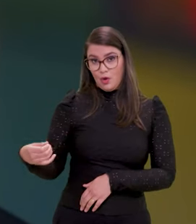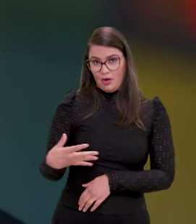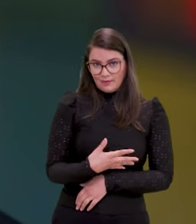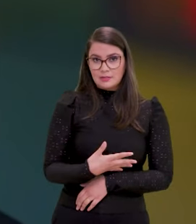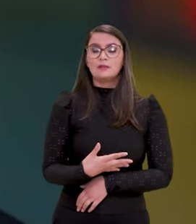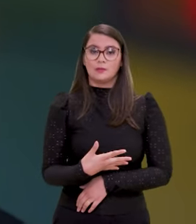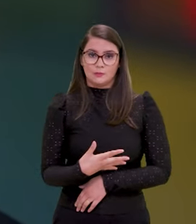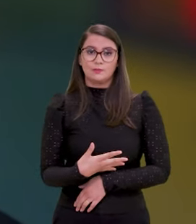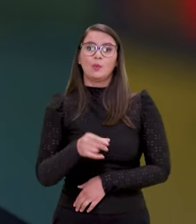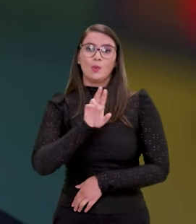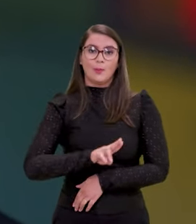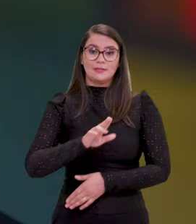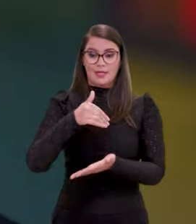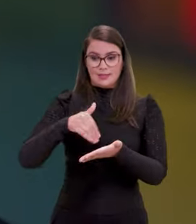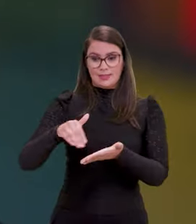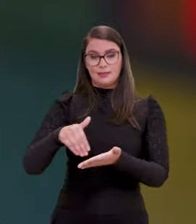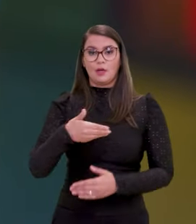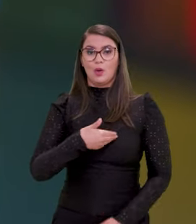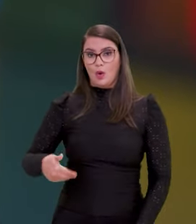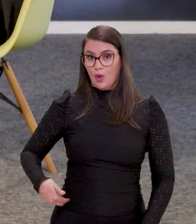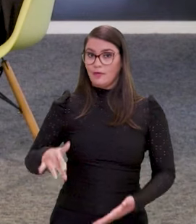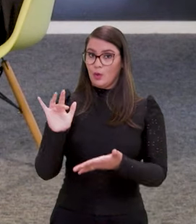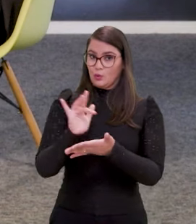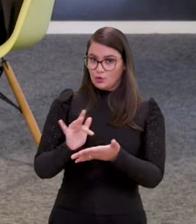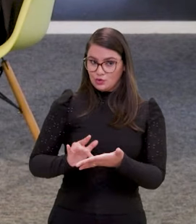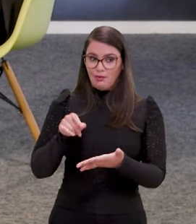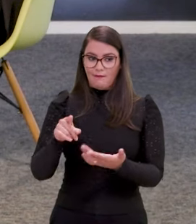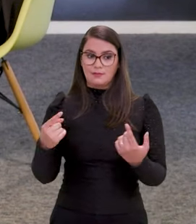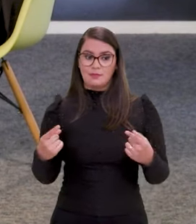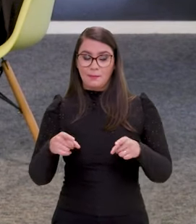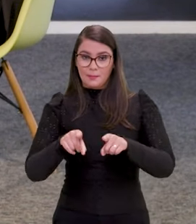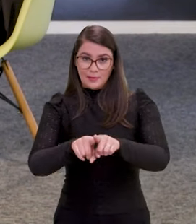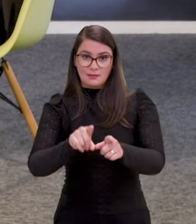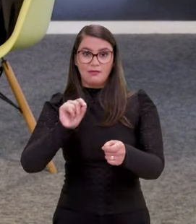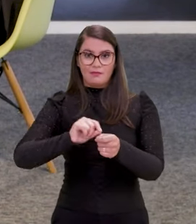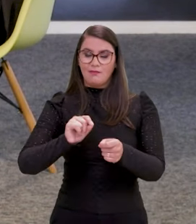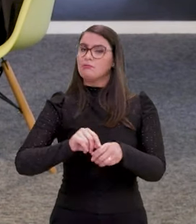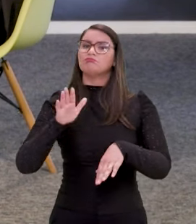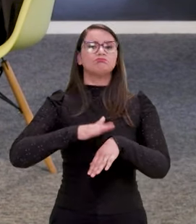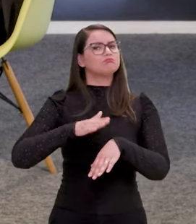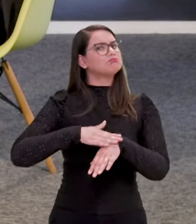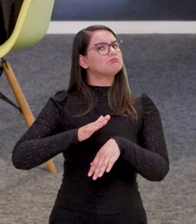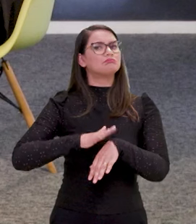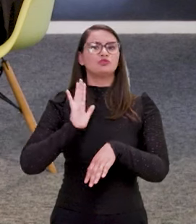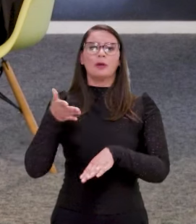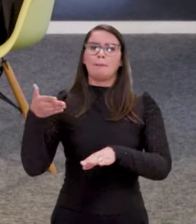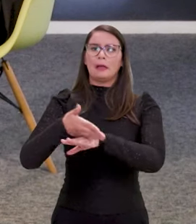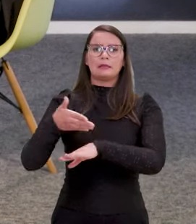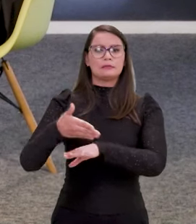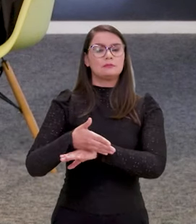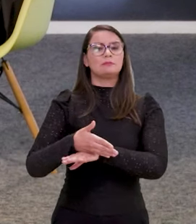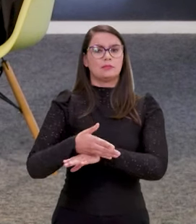Inovação, através até da Secretaria de Governo Digital. Esse convênio é feito e automaticamente eles passam a